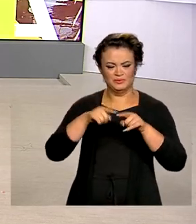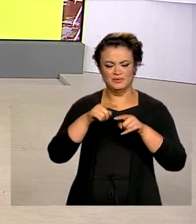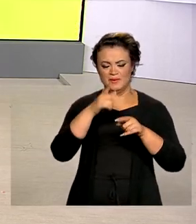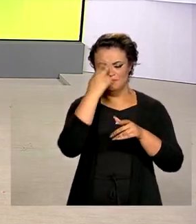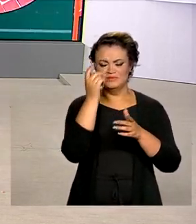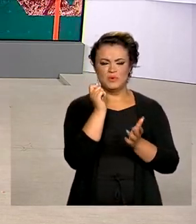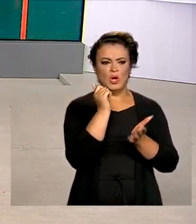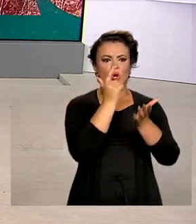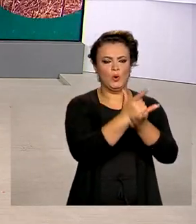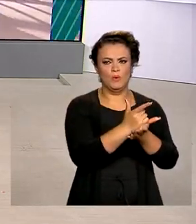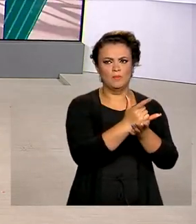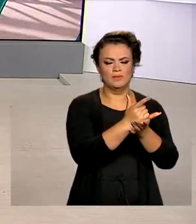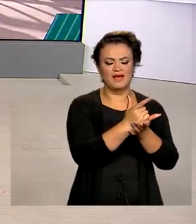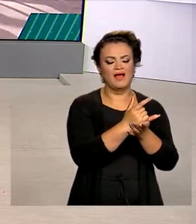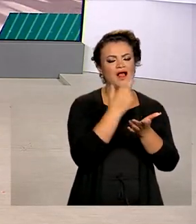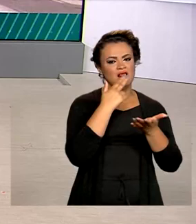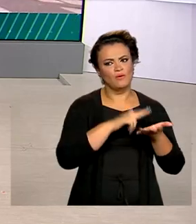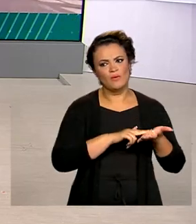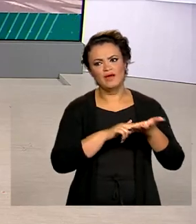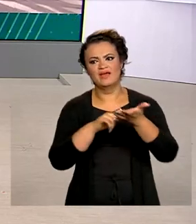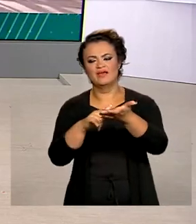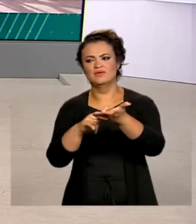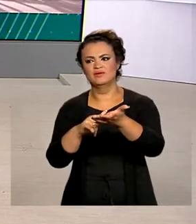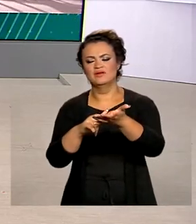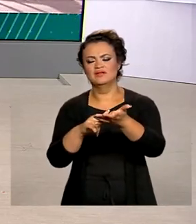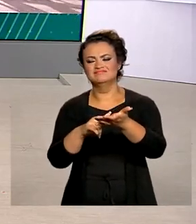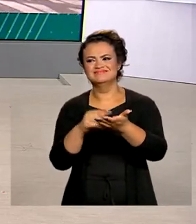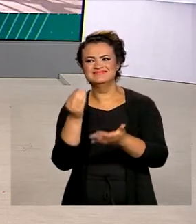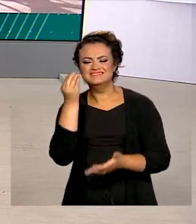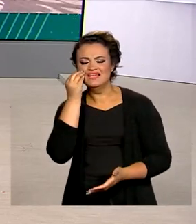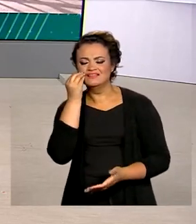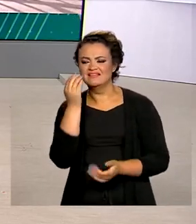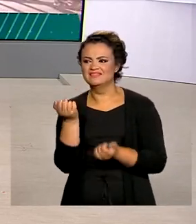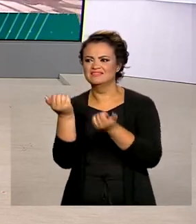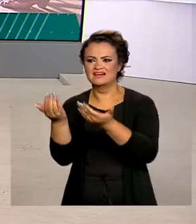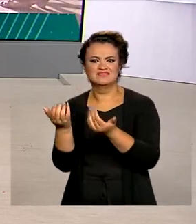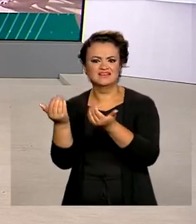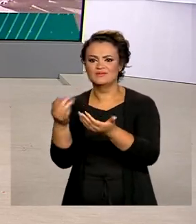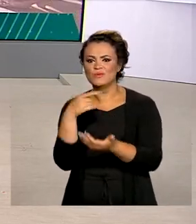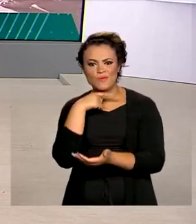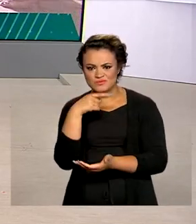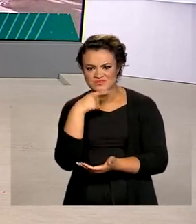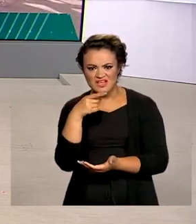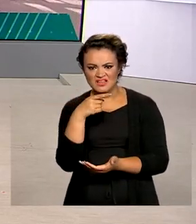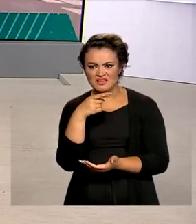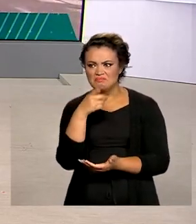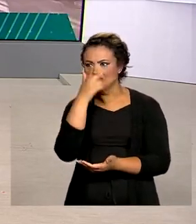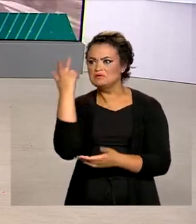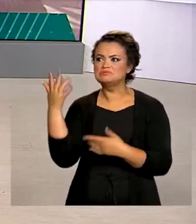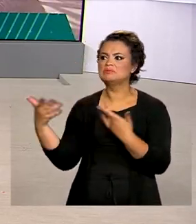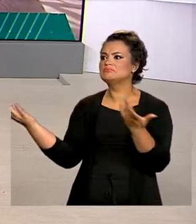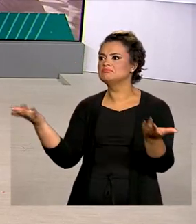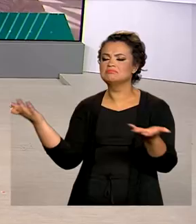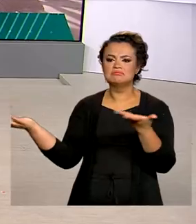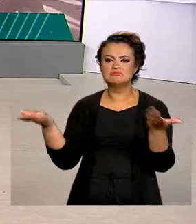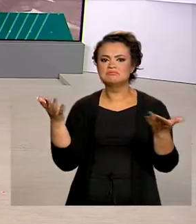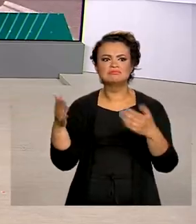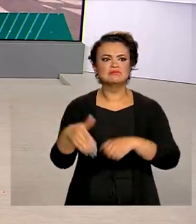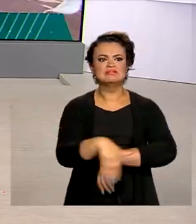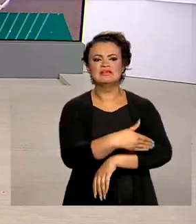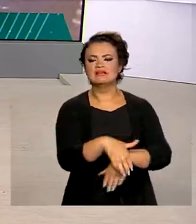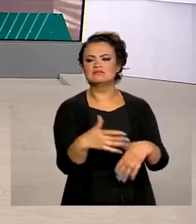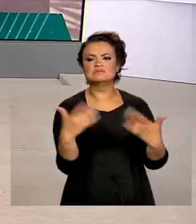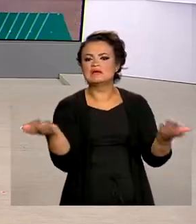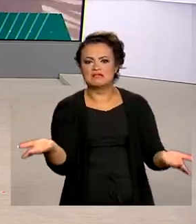postados nos correios, passaram por várias tentativas de entregas e depois, nem o destinatário, nem o remetente